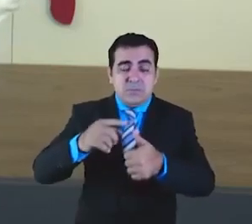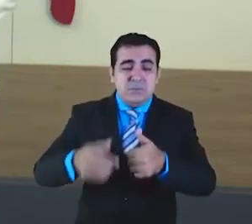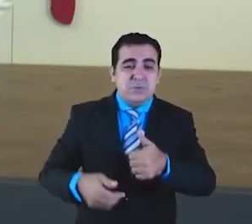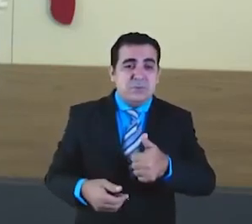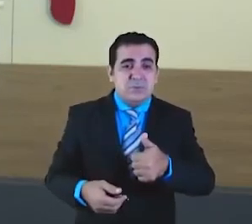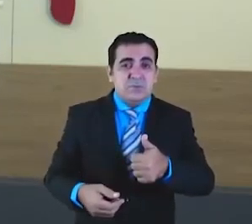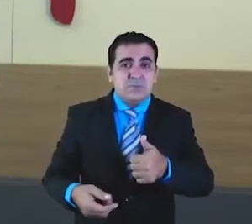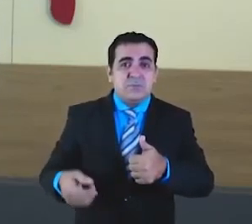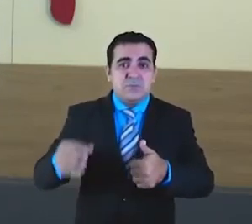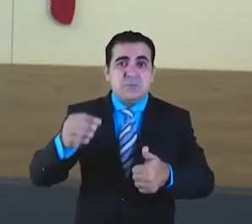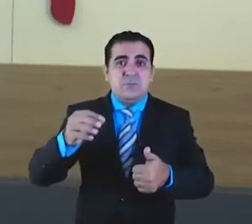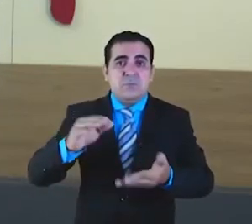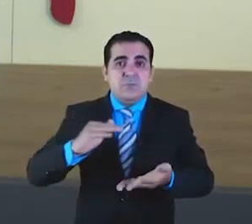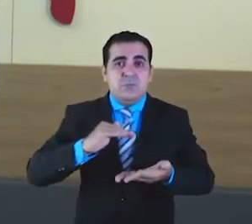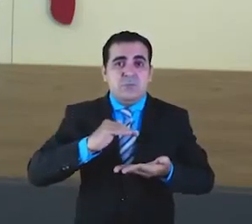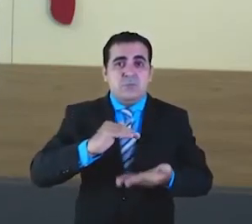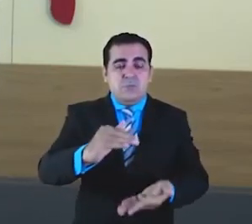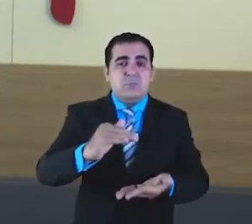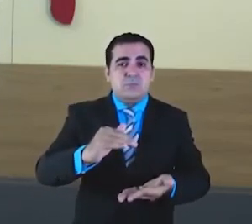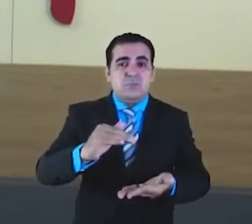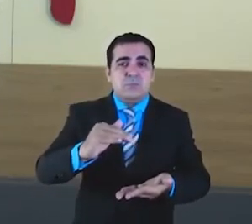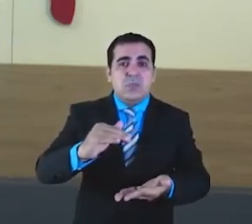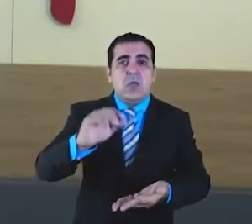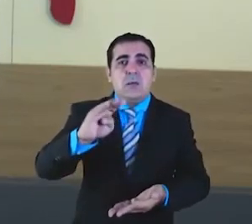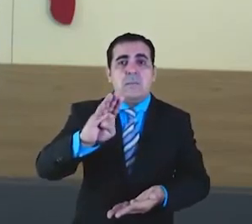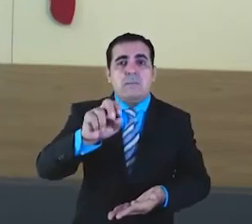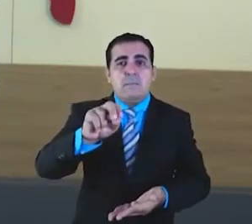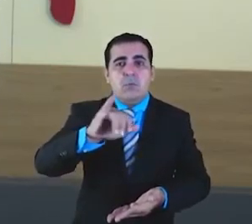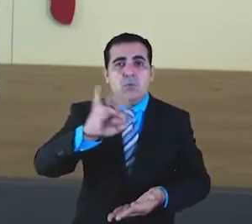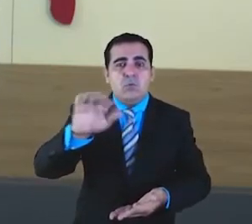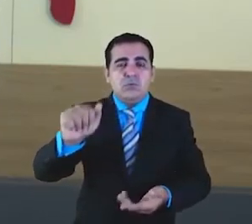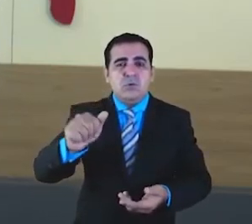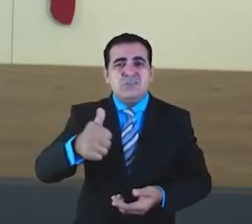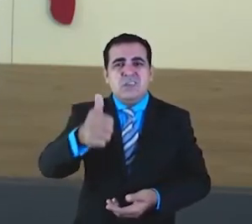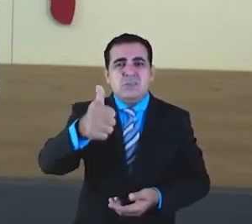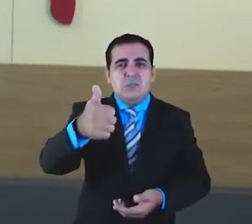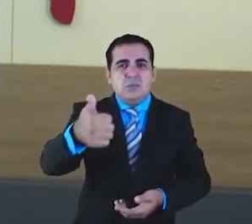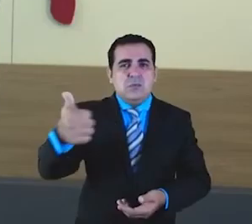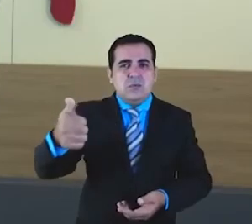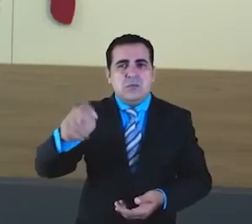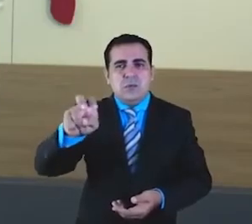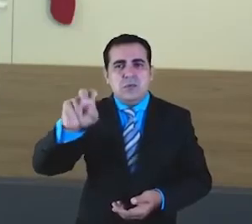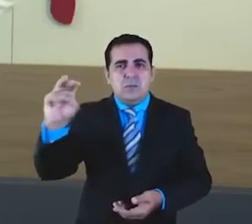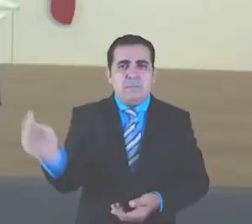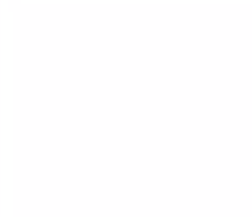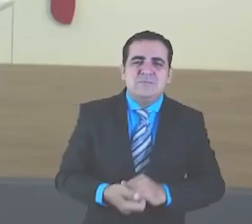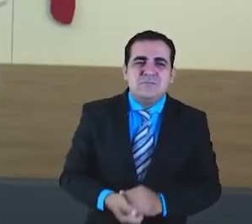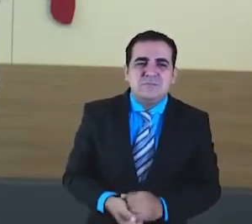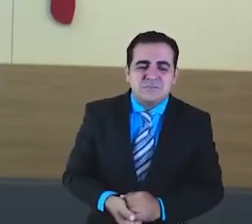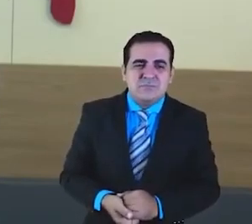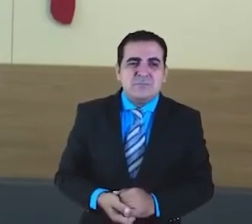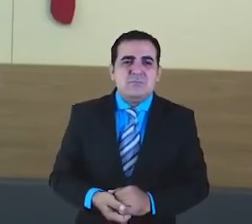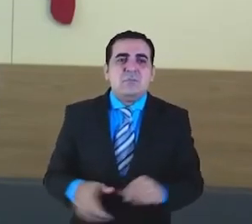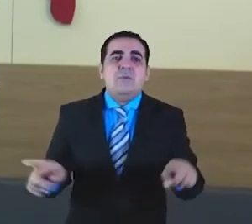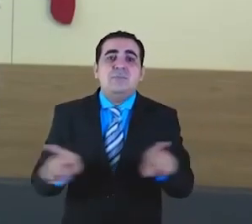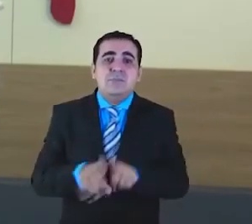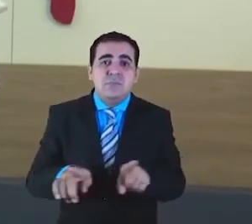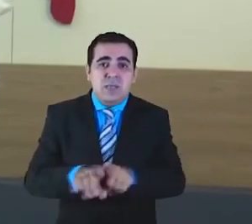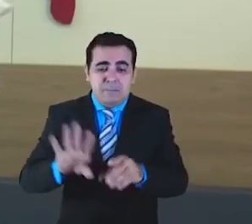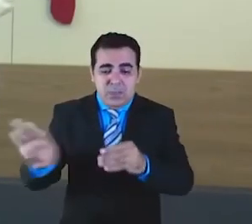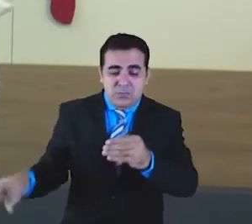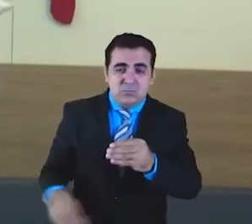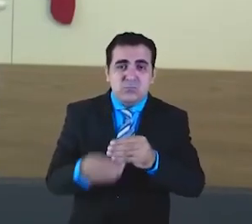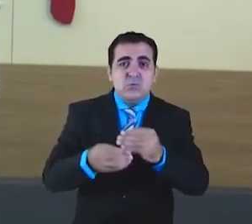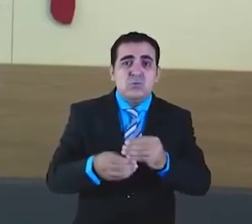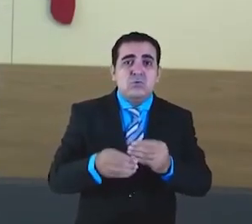lugar, distribuição de botijão de gás a 115 mil famílias de baixa renda. Também estou instituindo